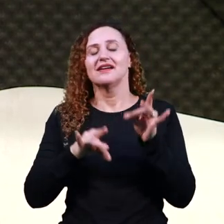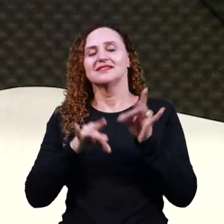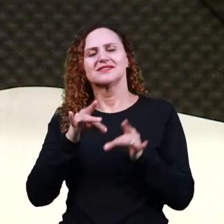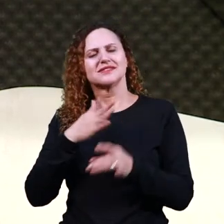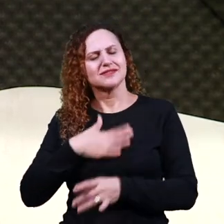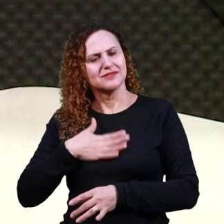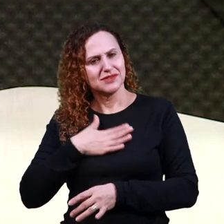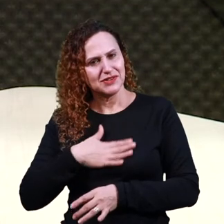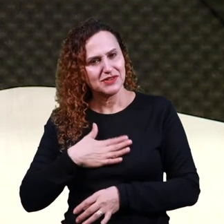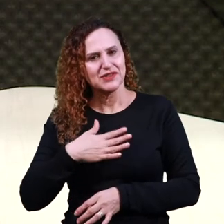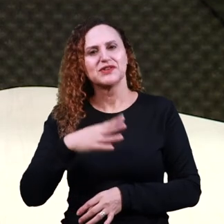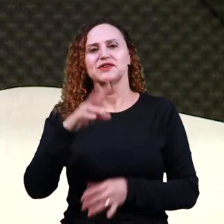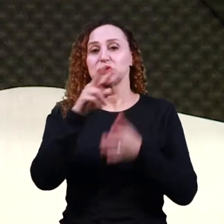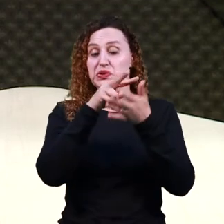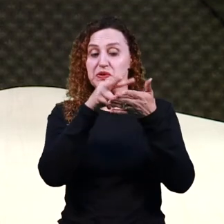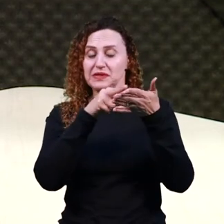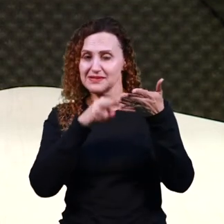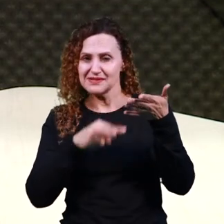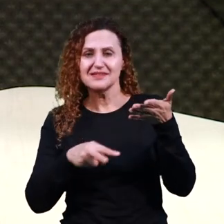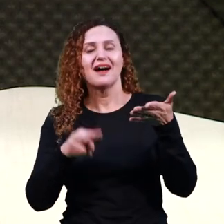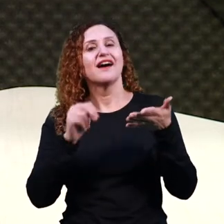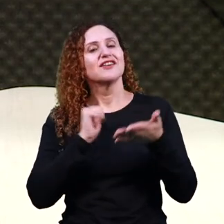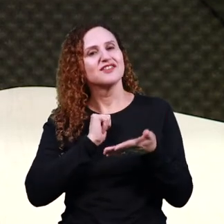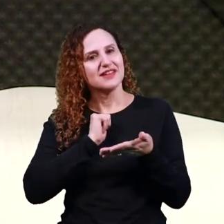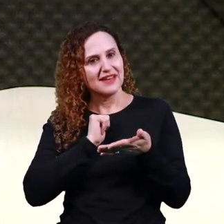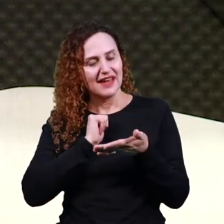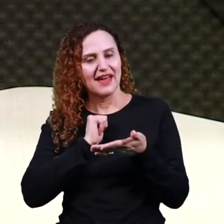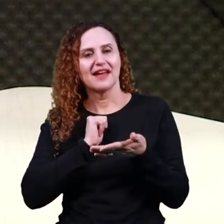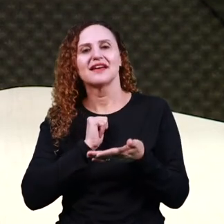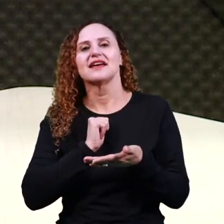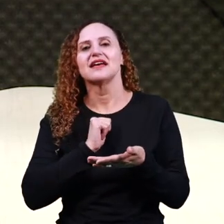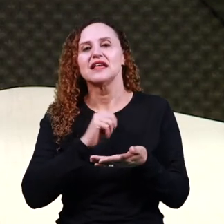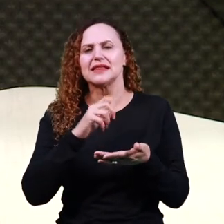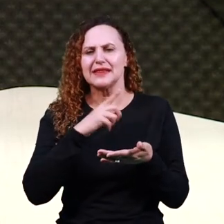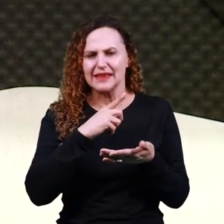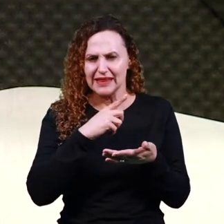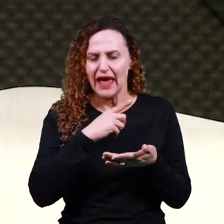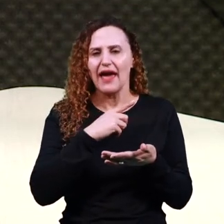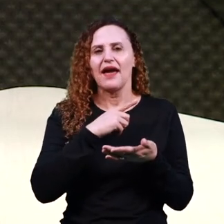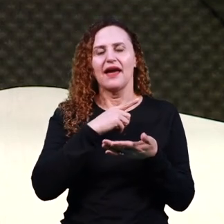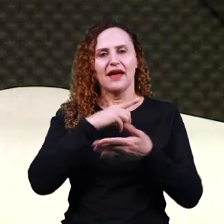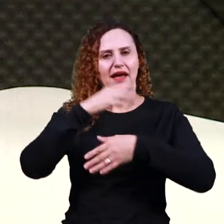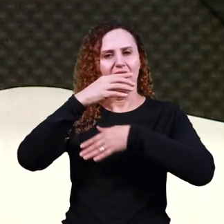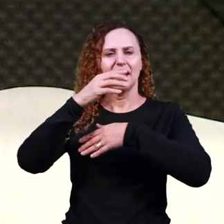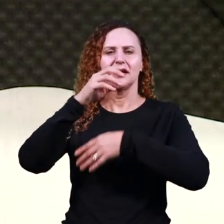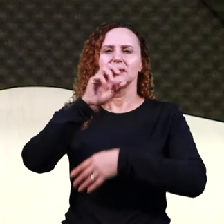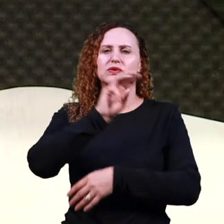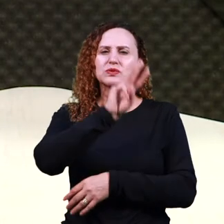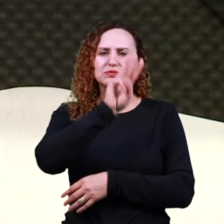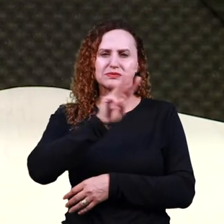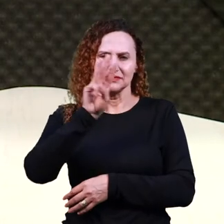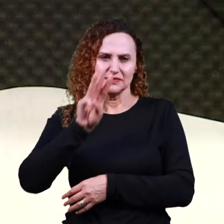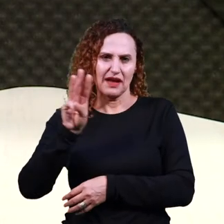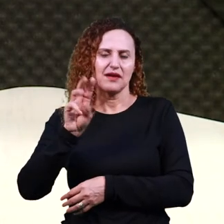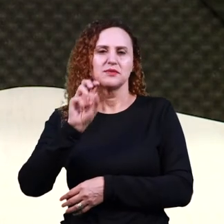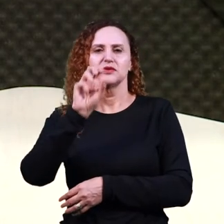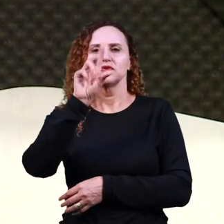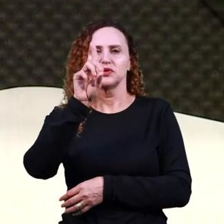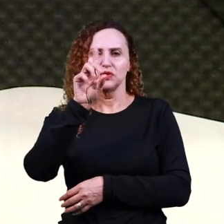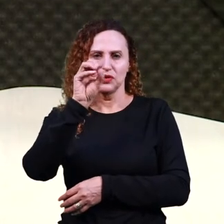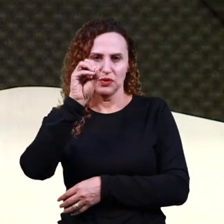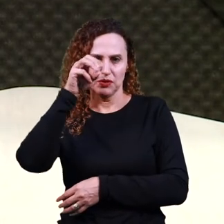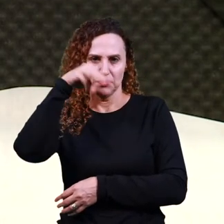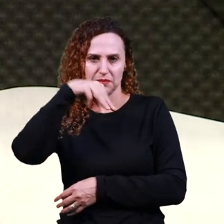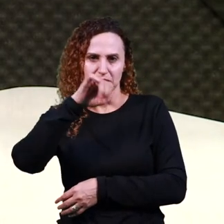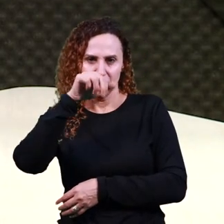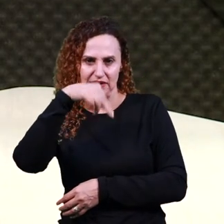Como eu havia falado anteriormente, vocês encontram as duas peças no site do Domínio Público e espero que tenham